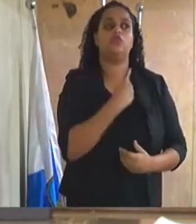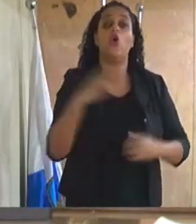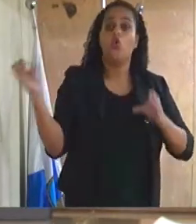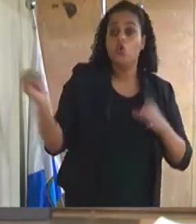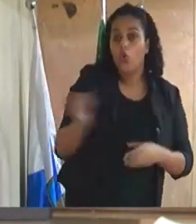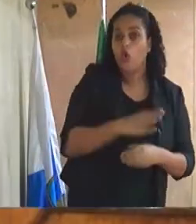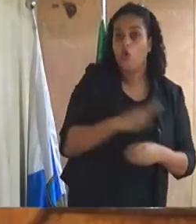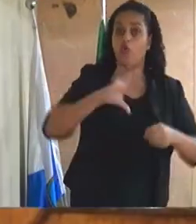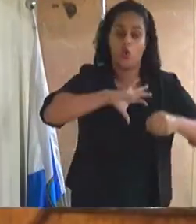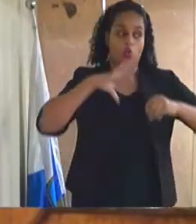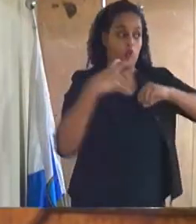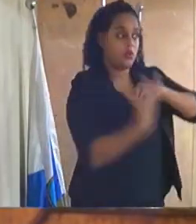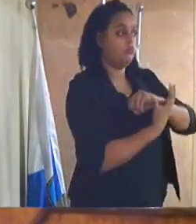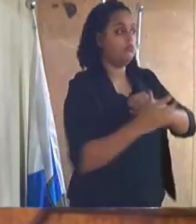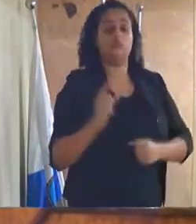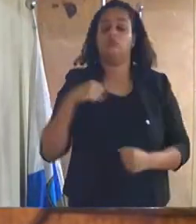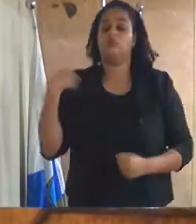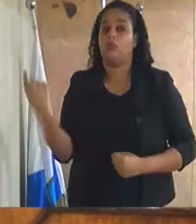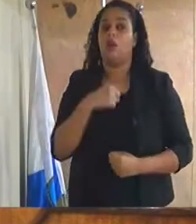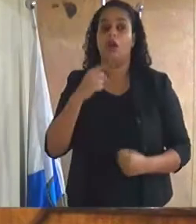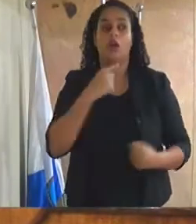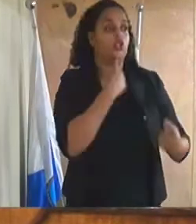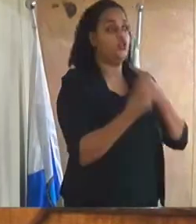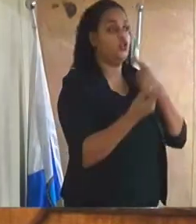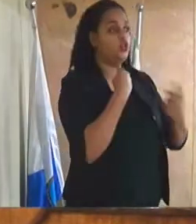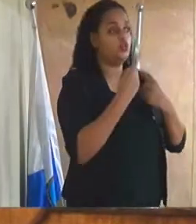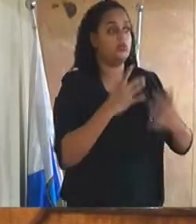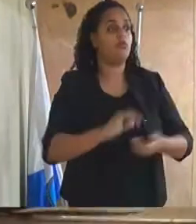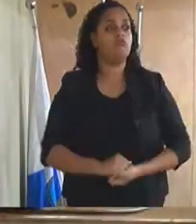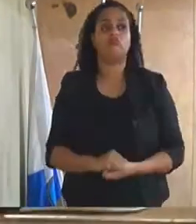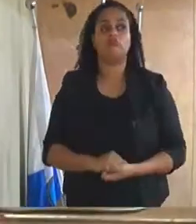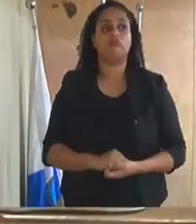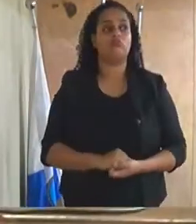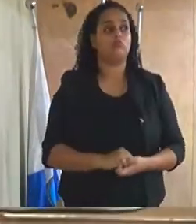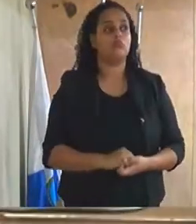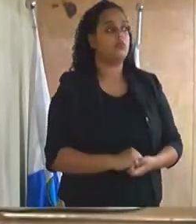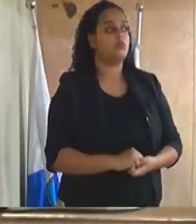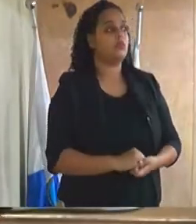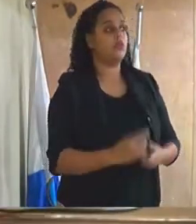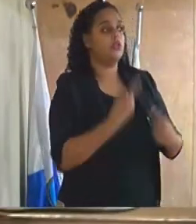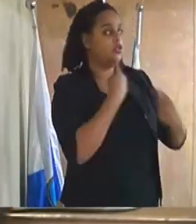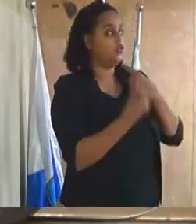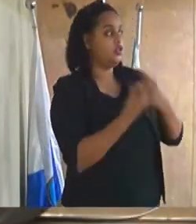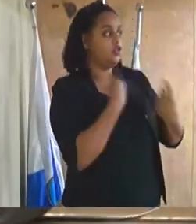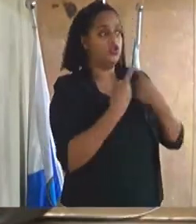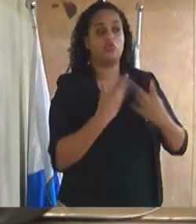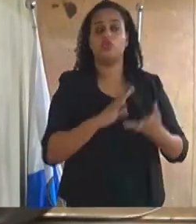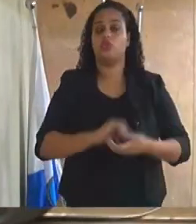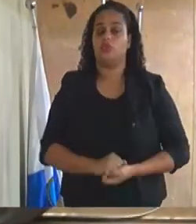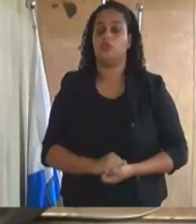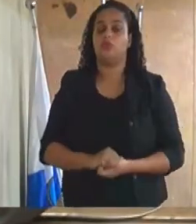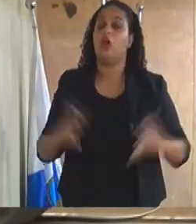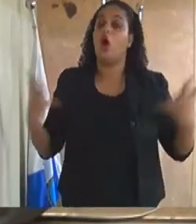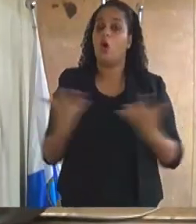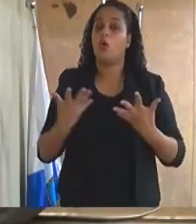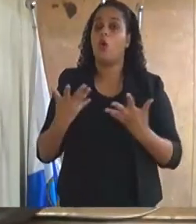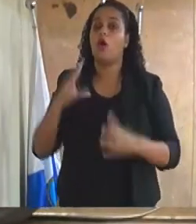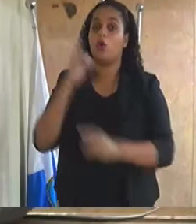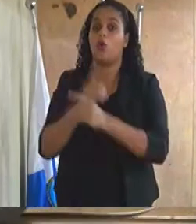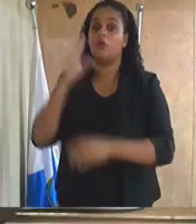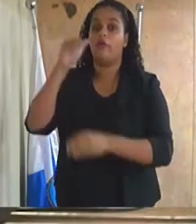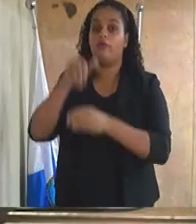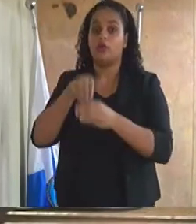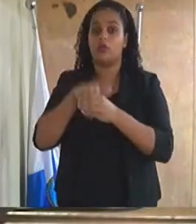a matéria encontra-se discussão não havendo quem queira discutir a matéria a matéria encontra-se em